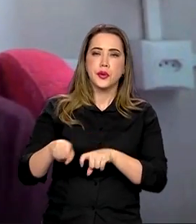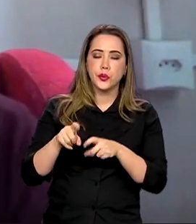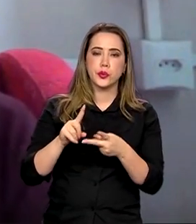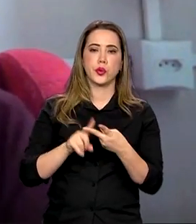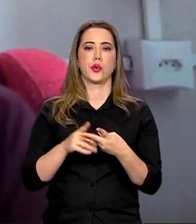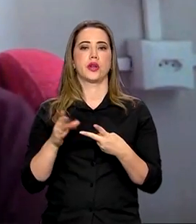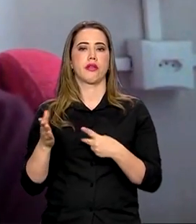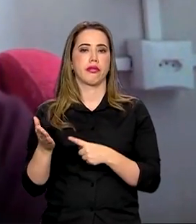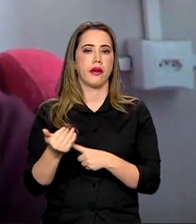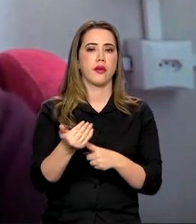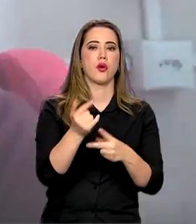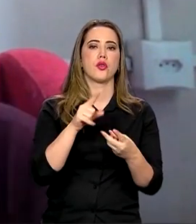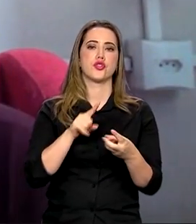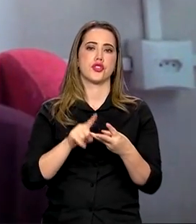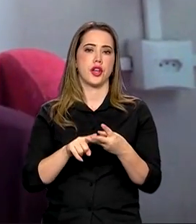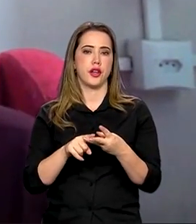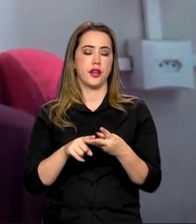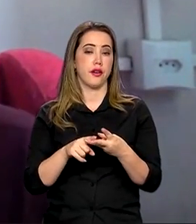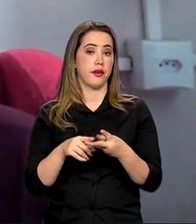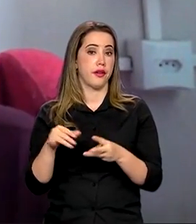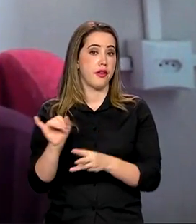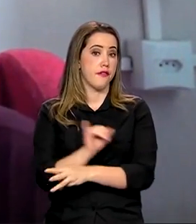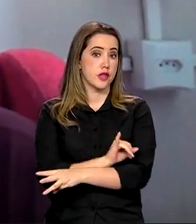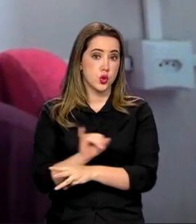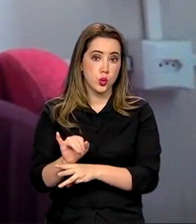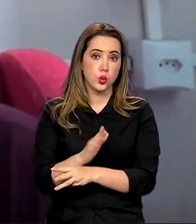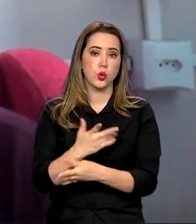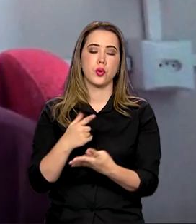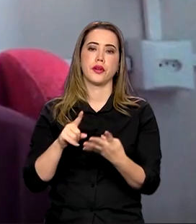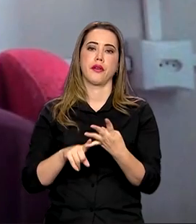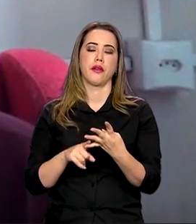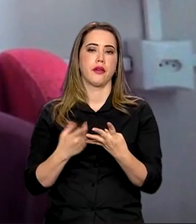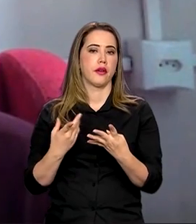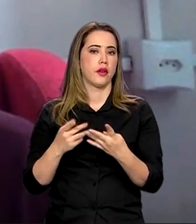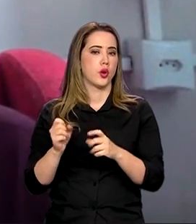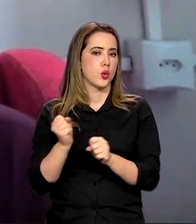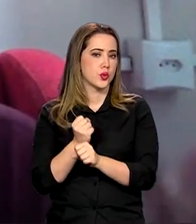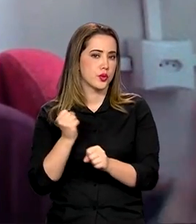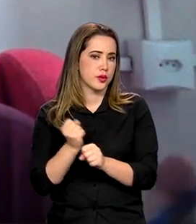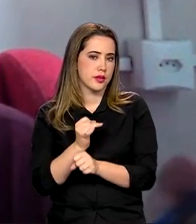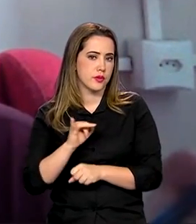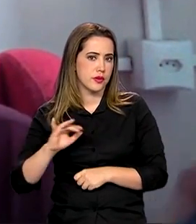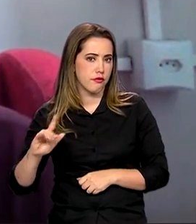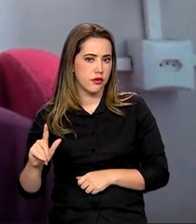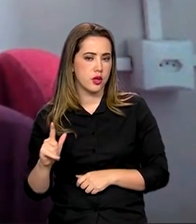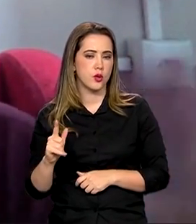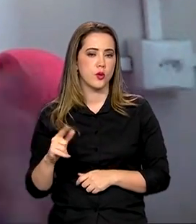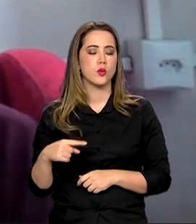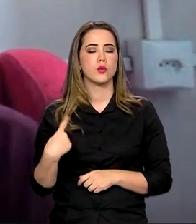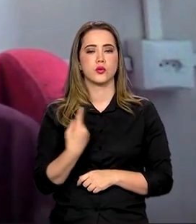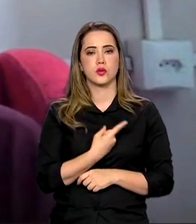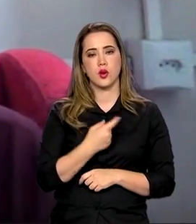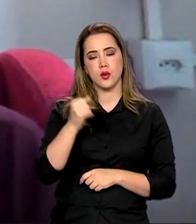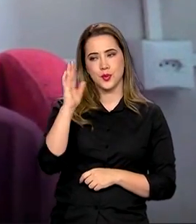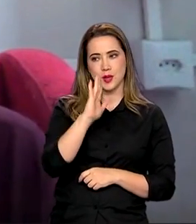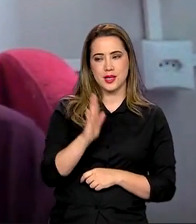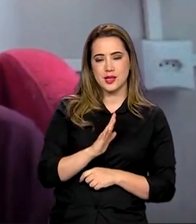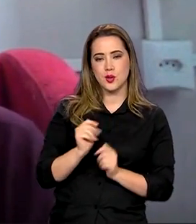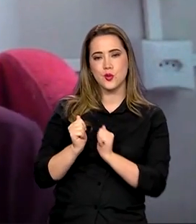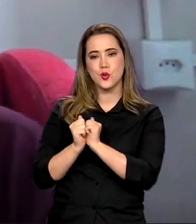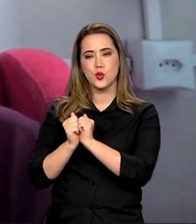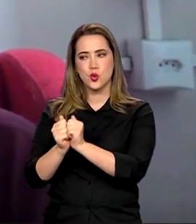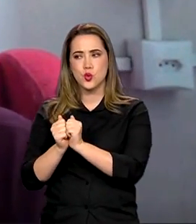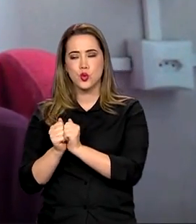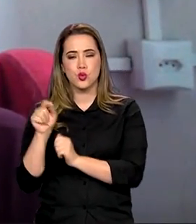em infraestrutura, construção civil. E cabe assim ao Brasil saber as nossas elites, os astros se alinharem, os